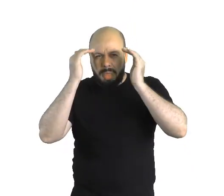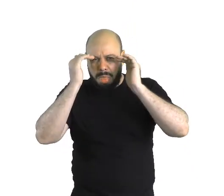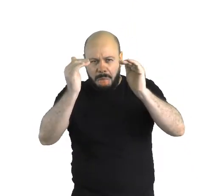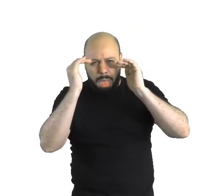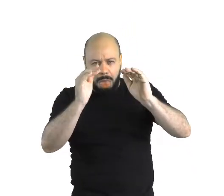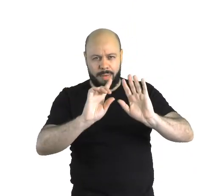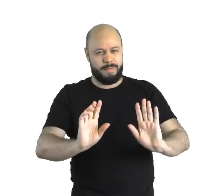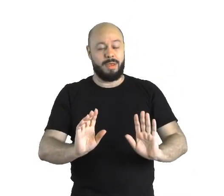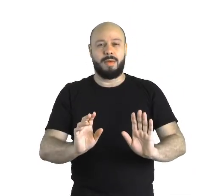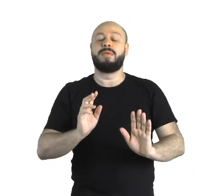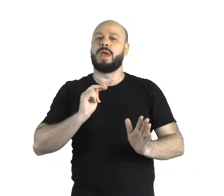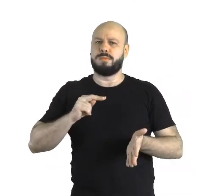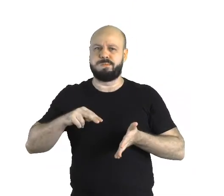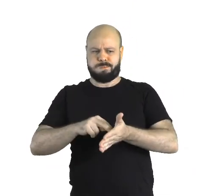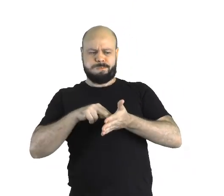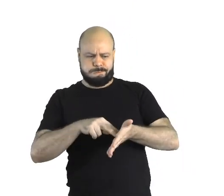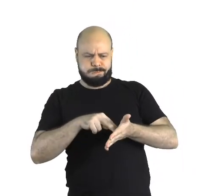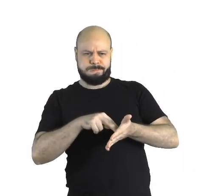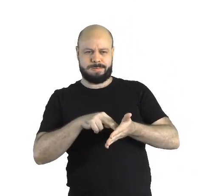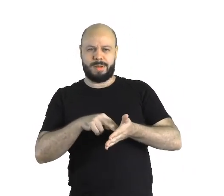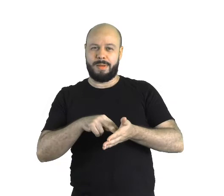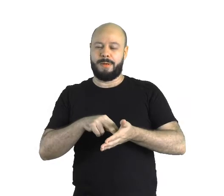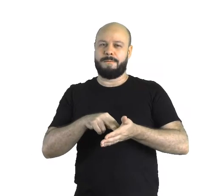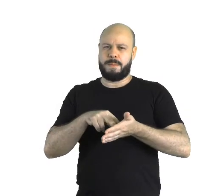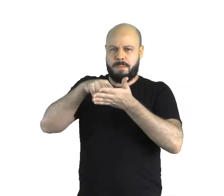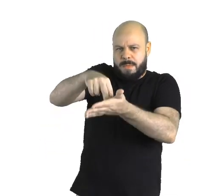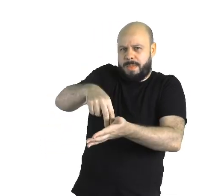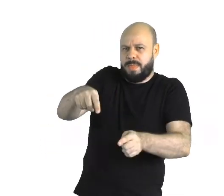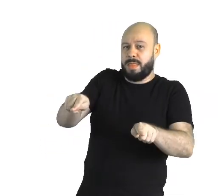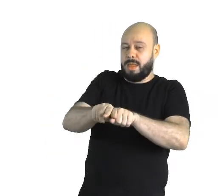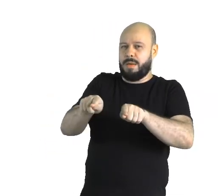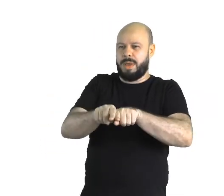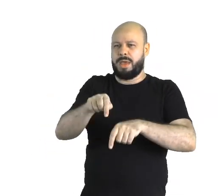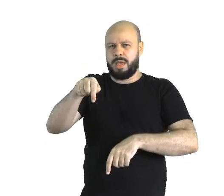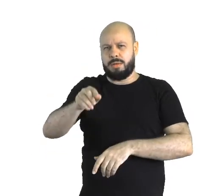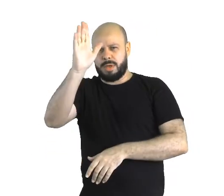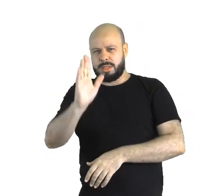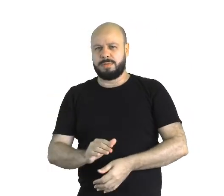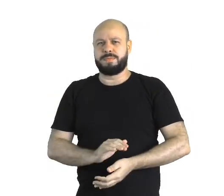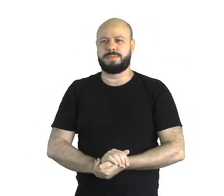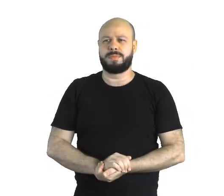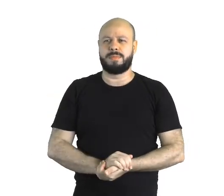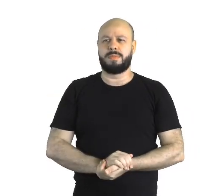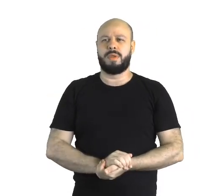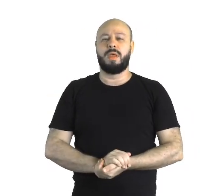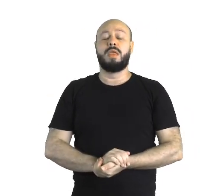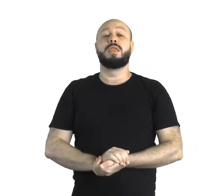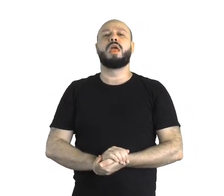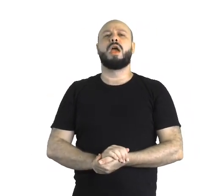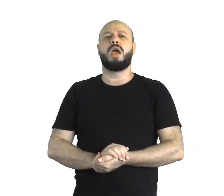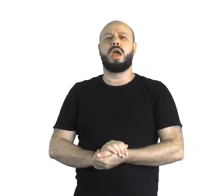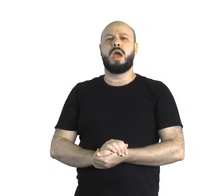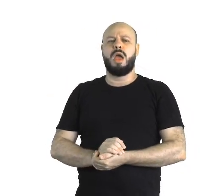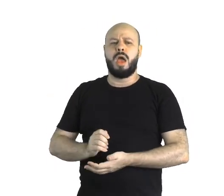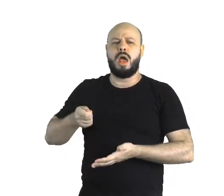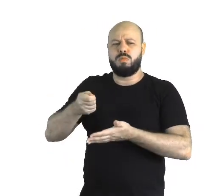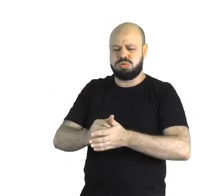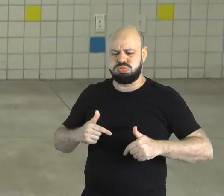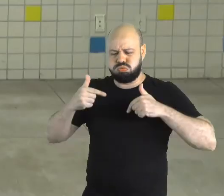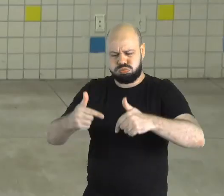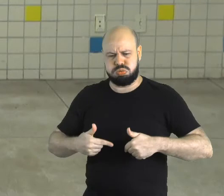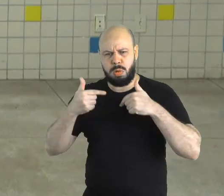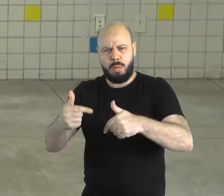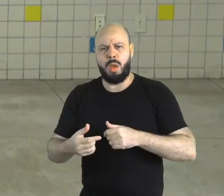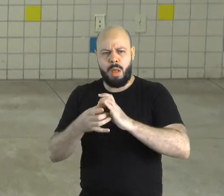processos de resistência desses povos africanos escravizados aqui no Brasil. Por exemplo, nós tínhamos as lutas por liberdade, né? Nós